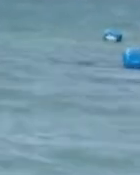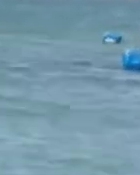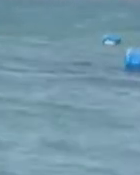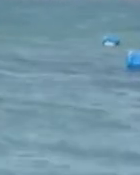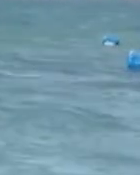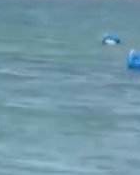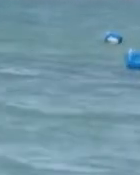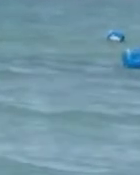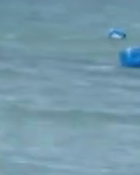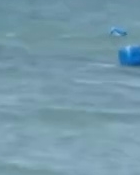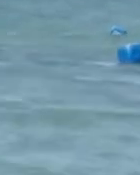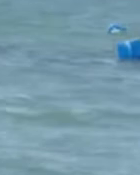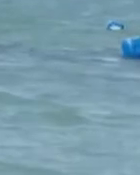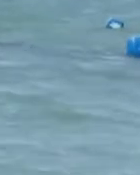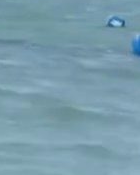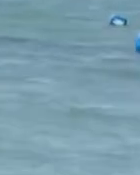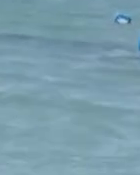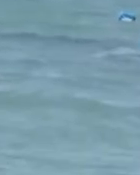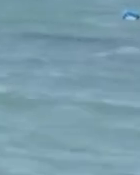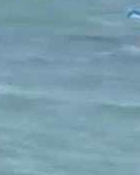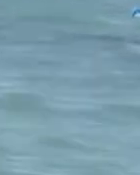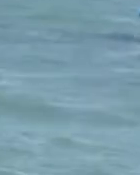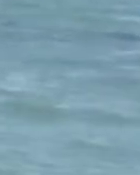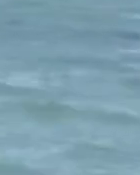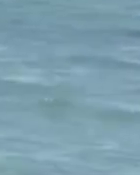muito bem parabéns obrigado